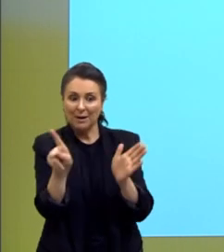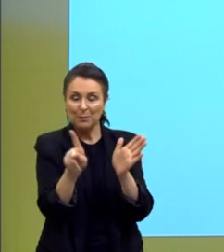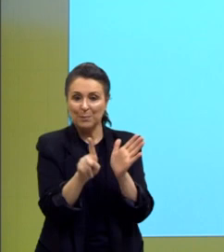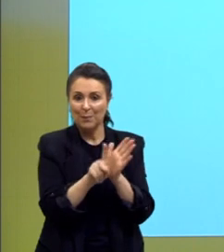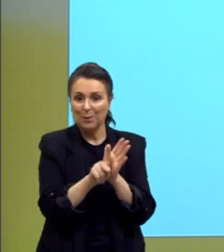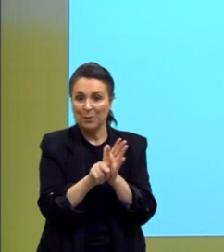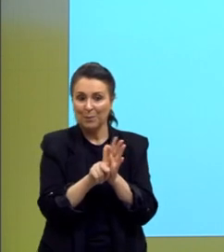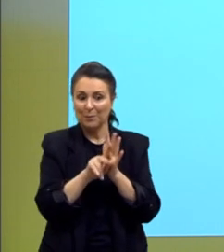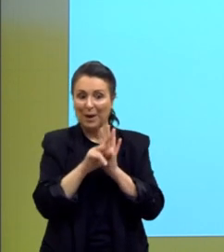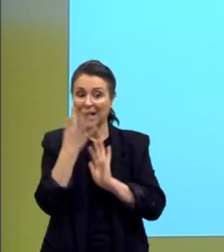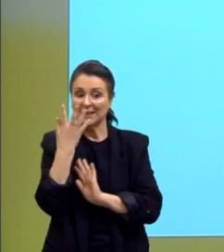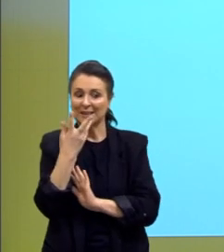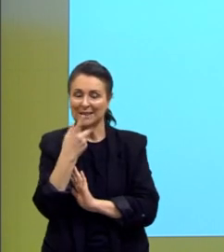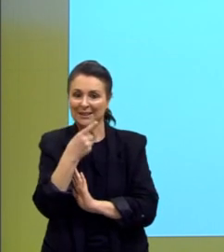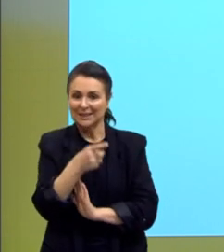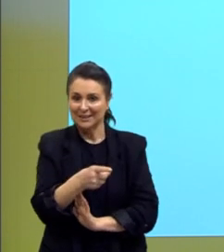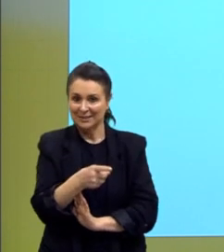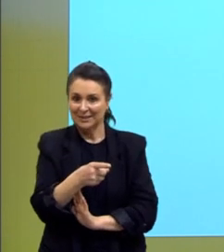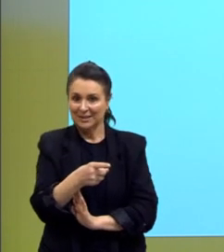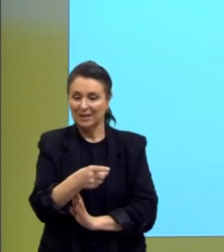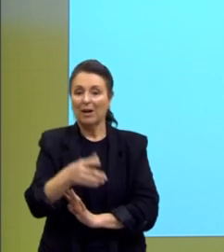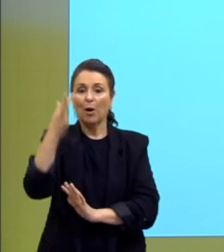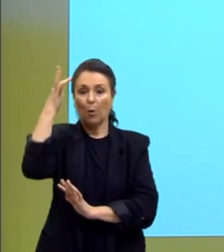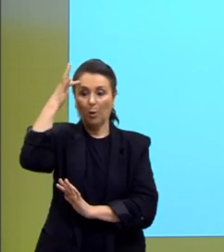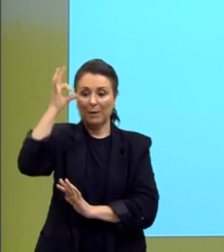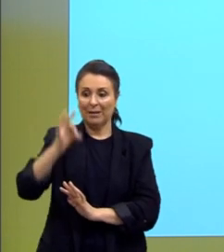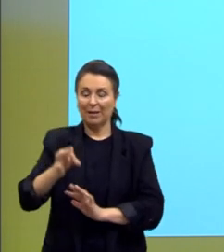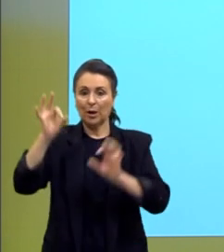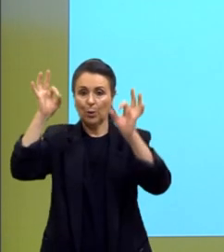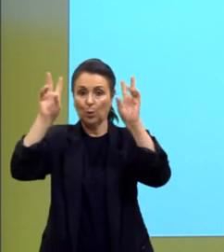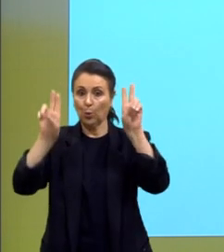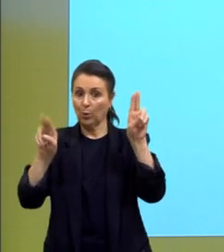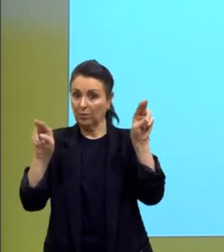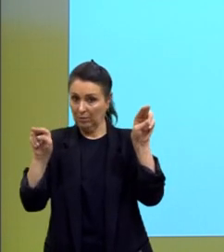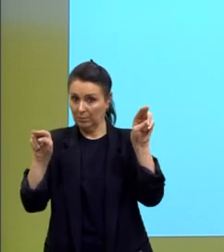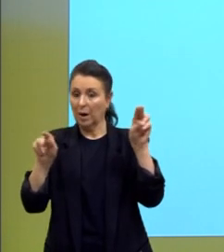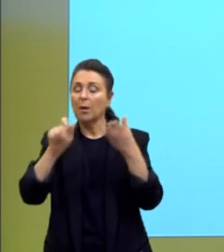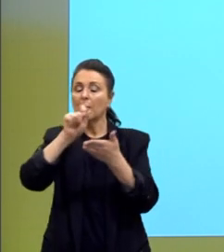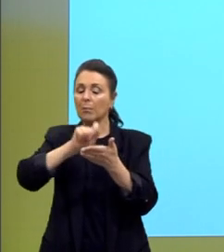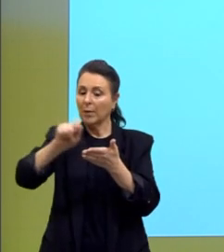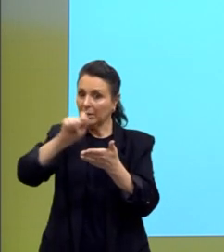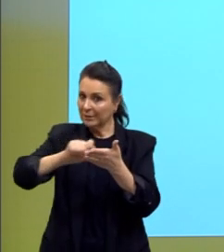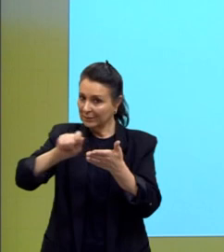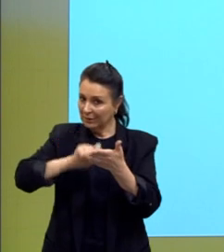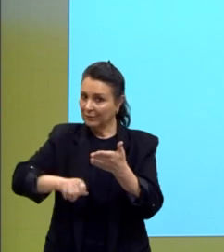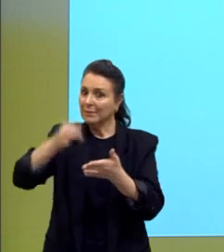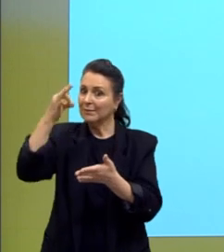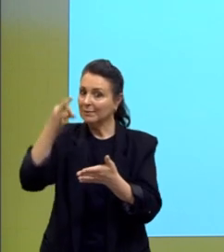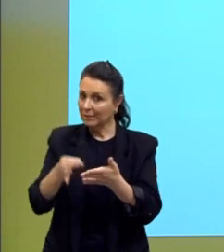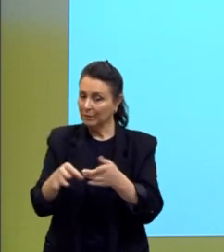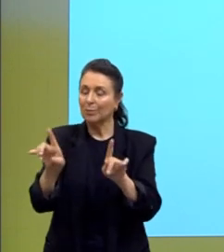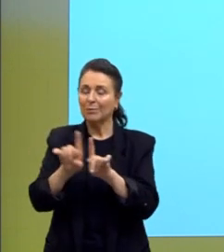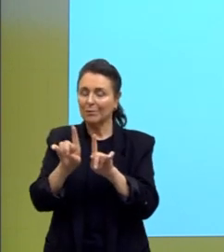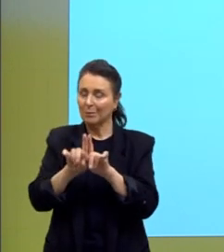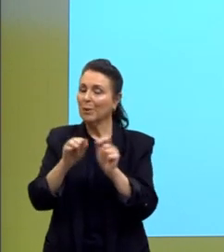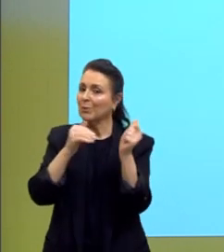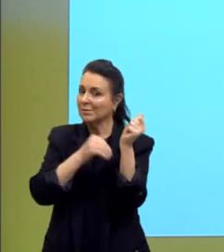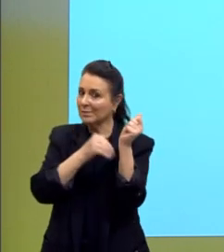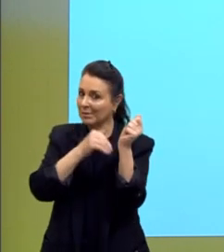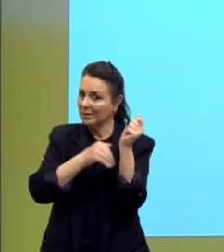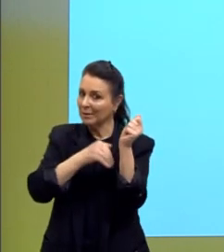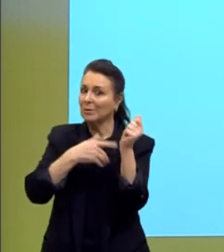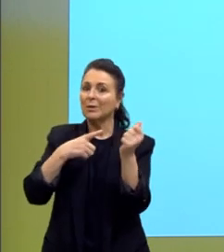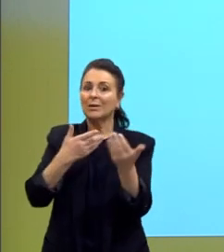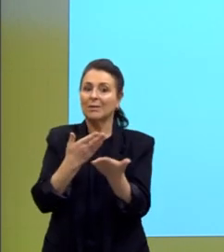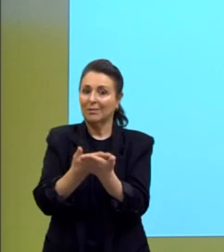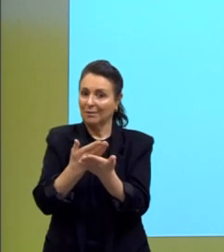infantil. Então, compreender o tema, para poder dissertar sobre ele, esse também é um dos segredos que está lá nas